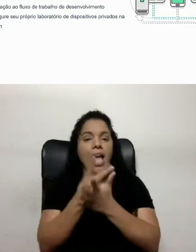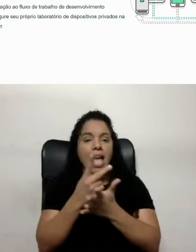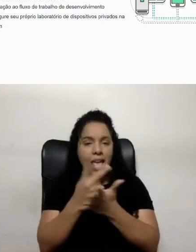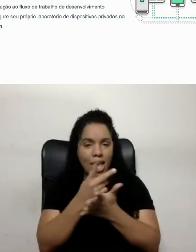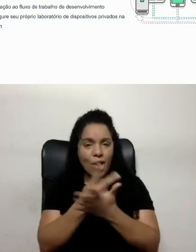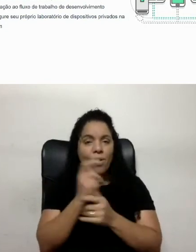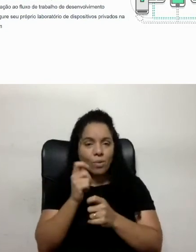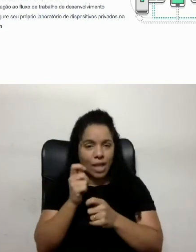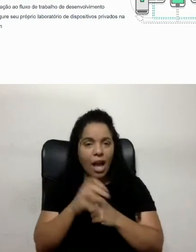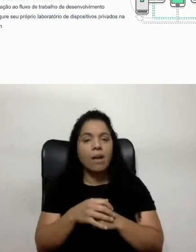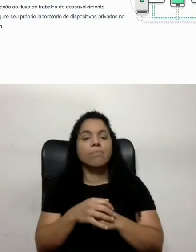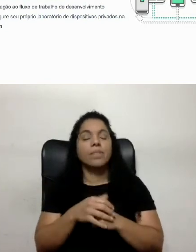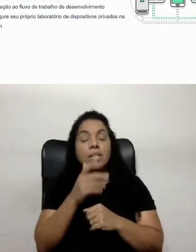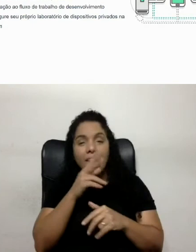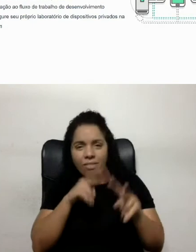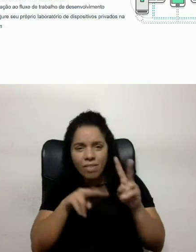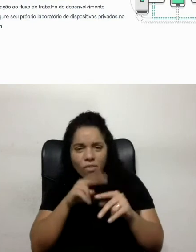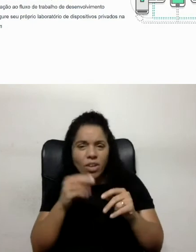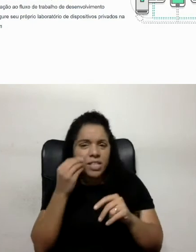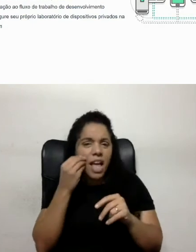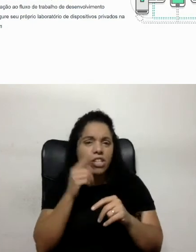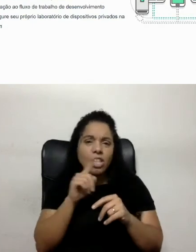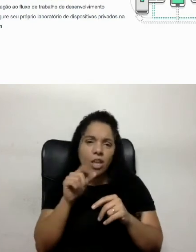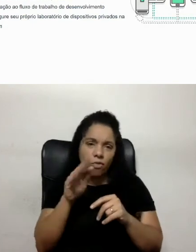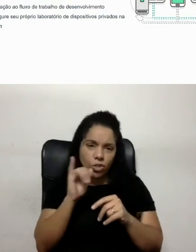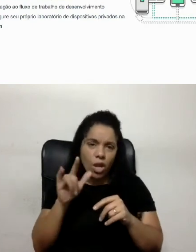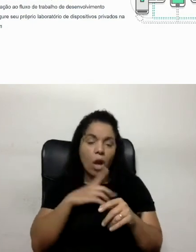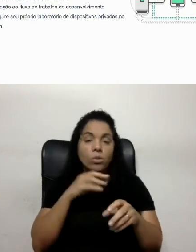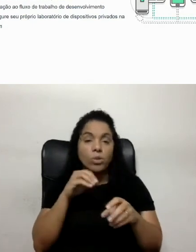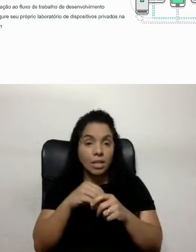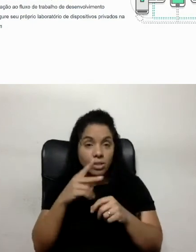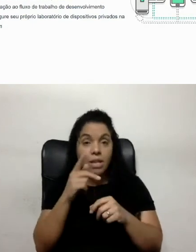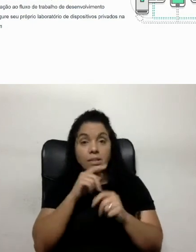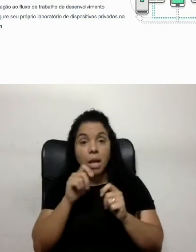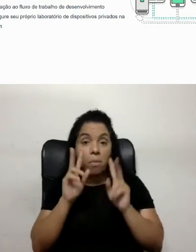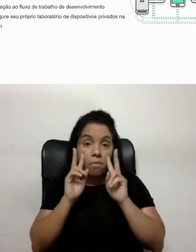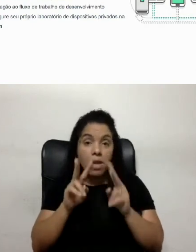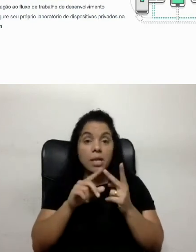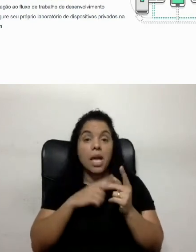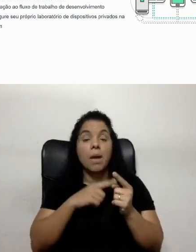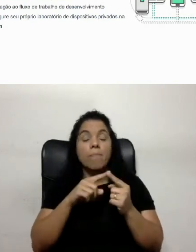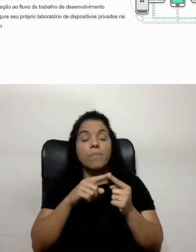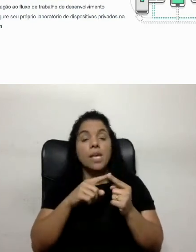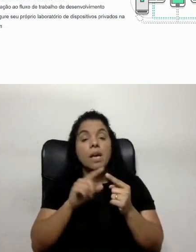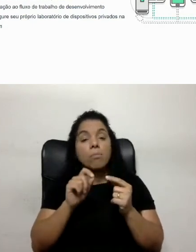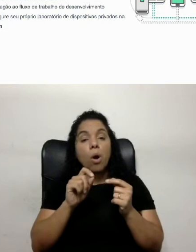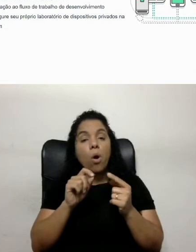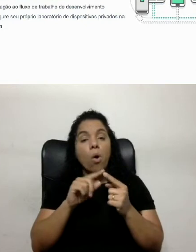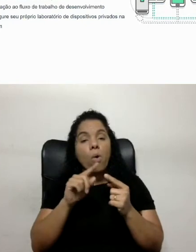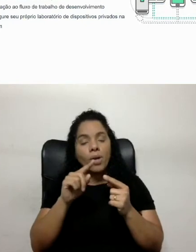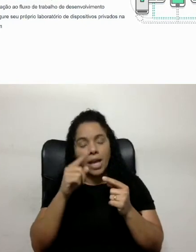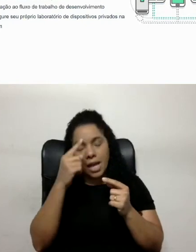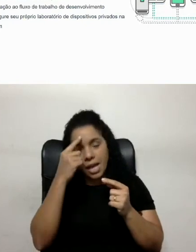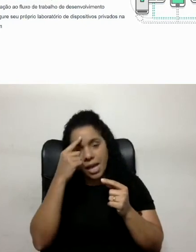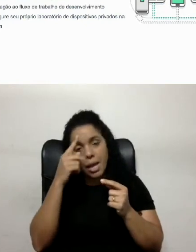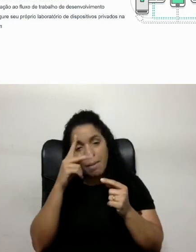verificações de teste não funcional. Então, um exemplo, dentro dele, você pode verificar performance entre outras coisas. Ele simula